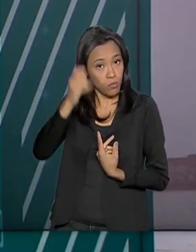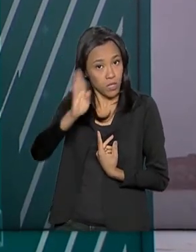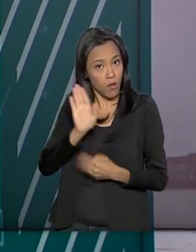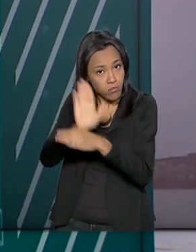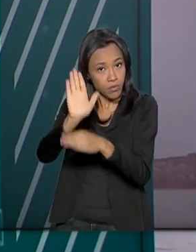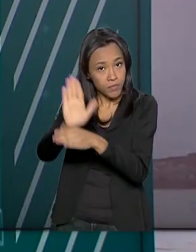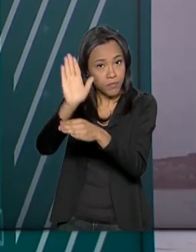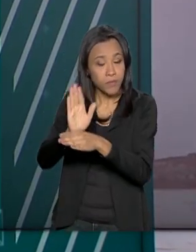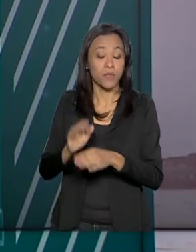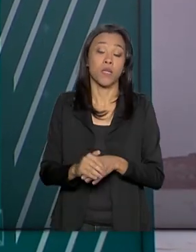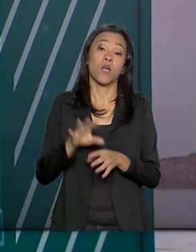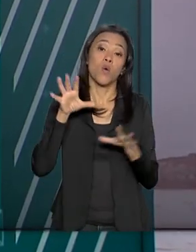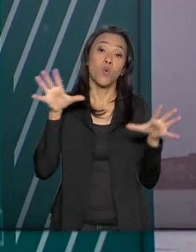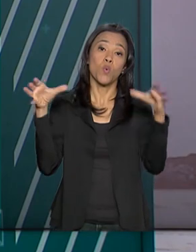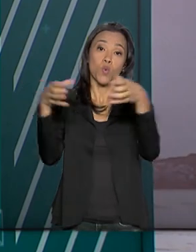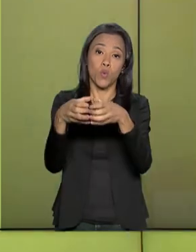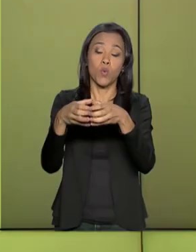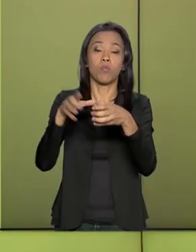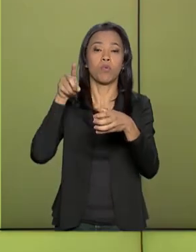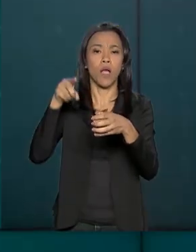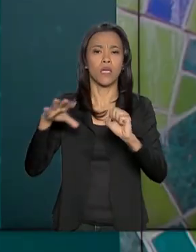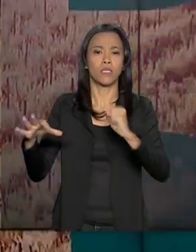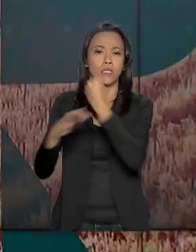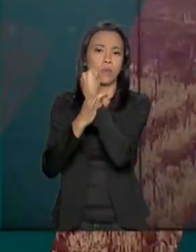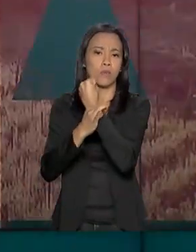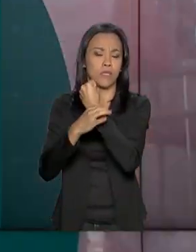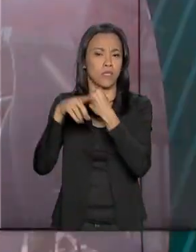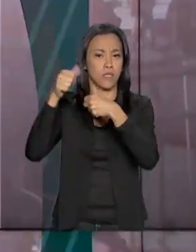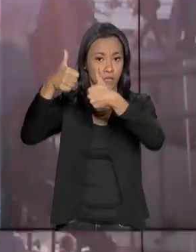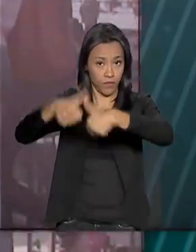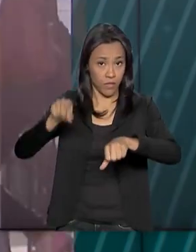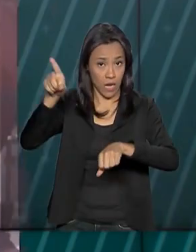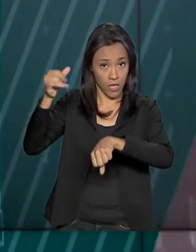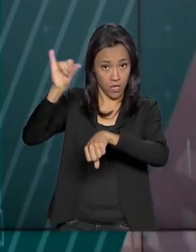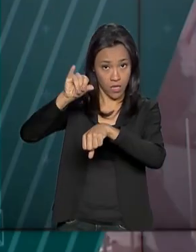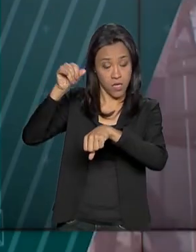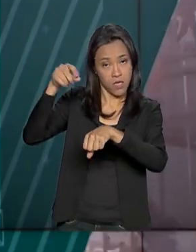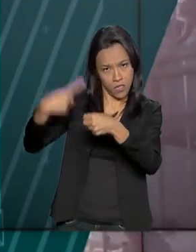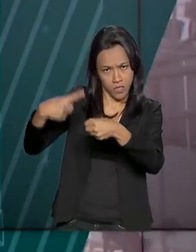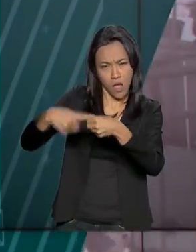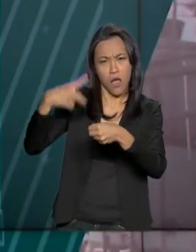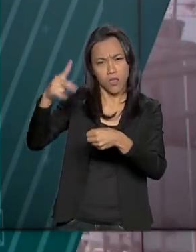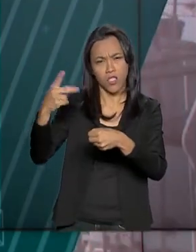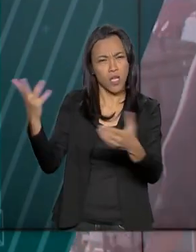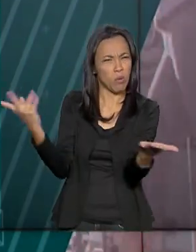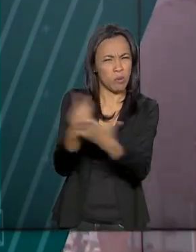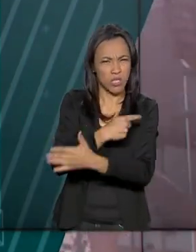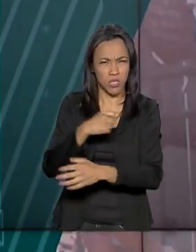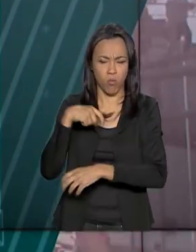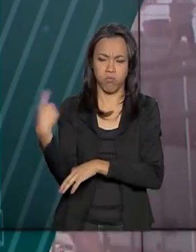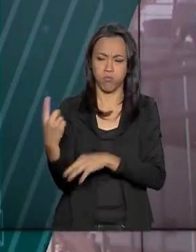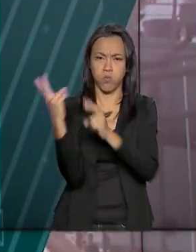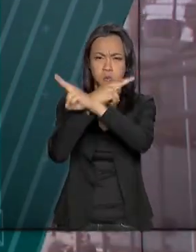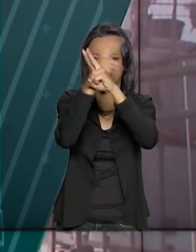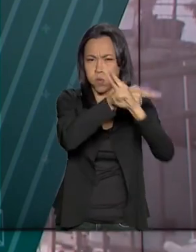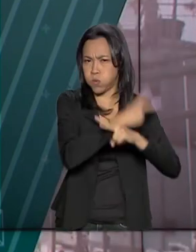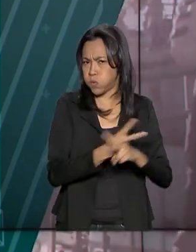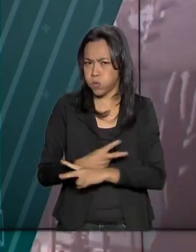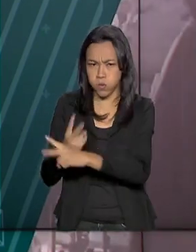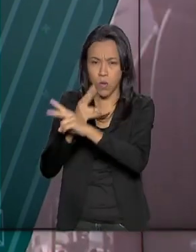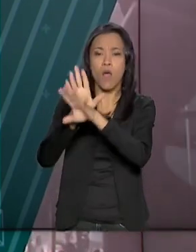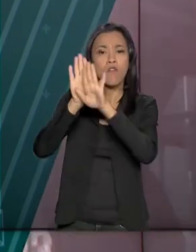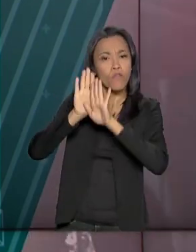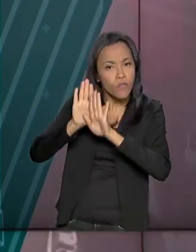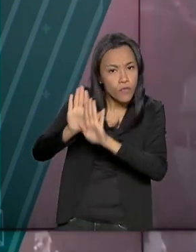contingente da Força Nacional de Segurança Pública, que se encontra na cidade de Beira e nas regiões atingidas pelo ciclone Kenneth, teve a sua